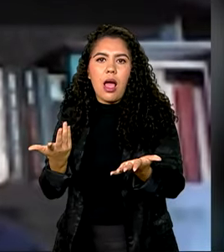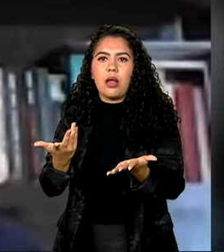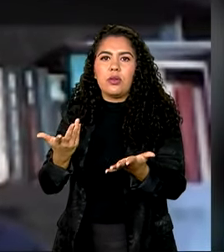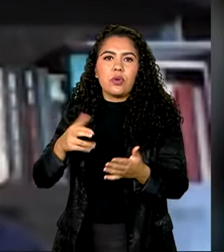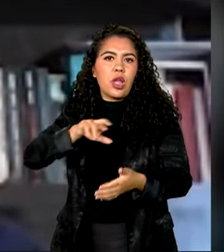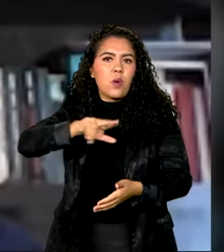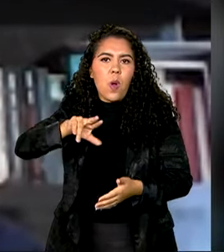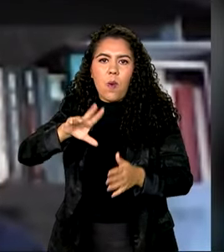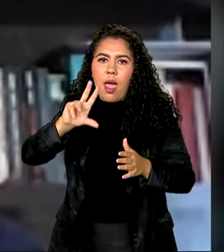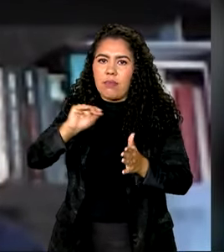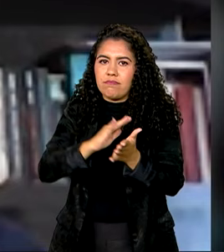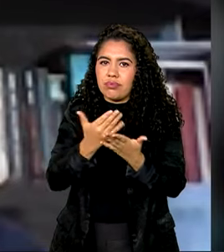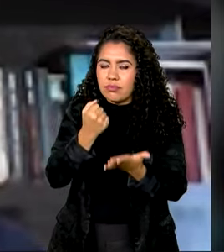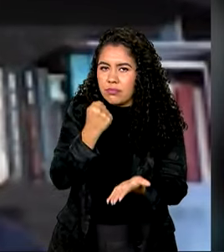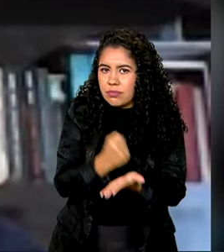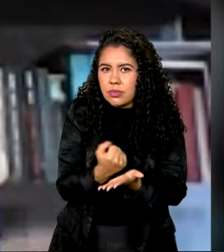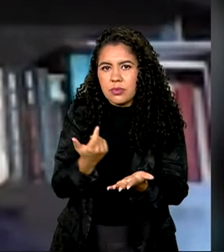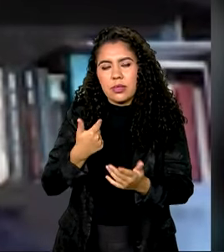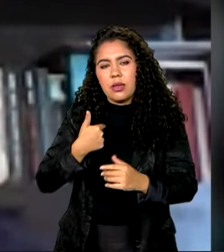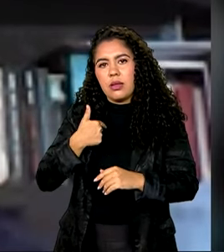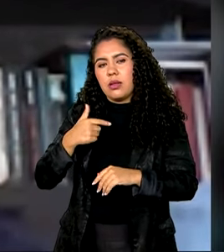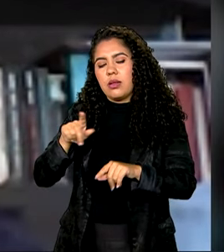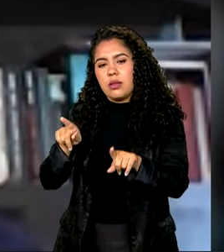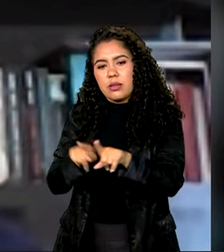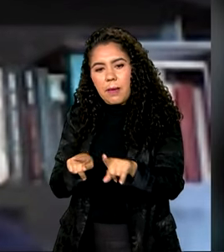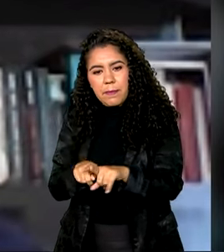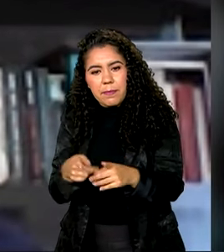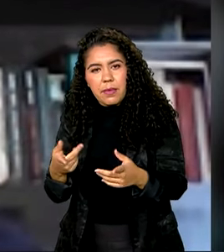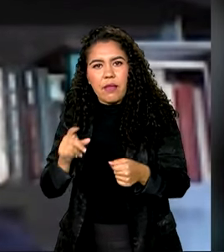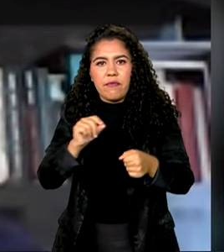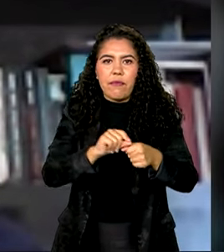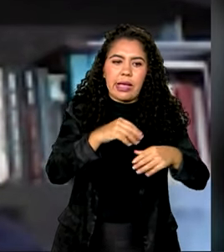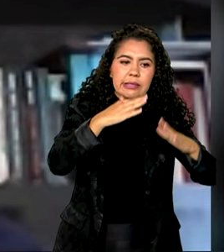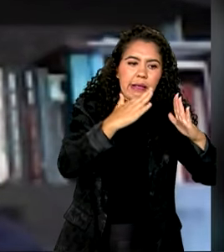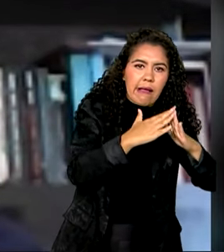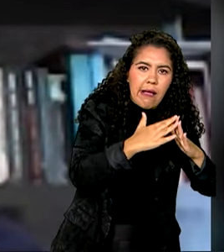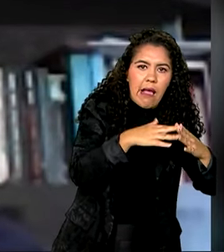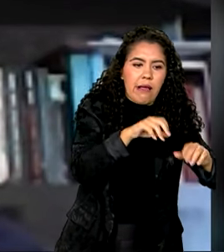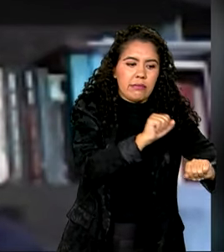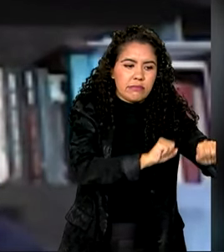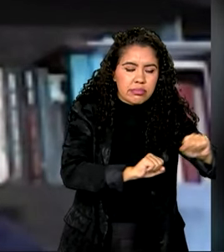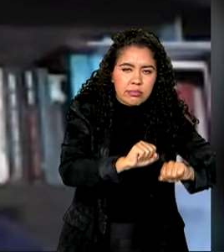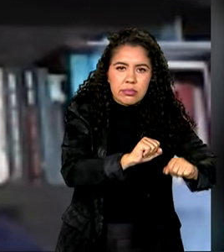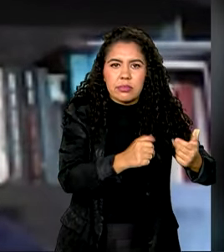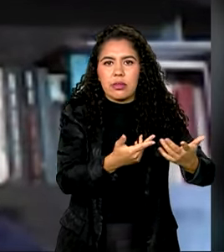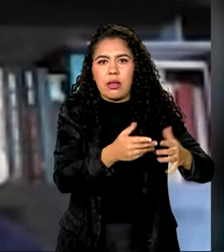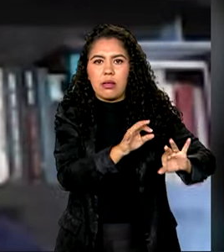para ir, passa a cuidar, às vezes precisa fazer domésticos, dá mais atenção a esse tipo de coisa.